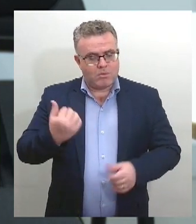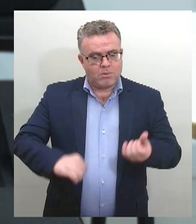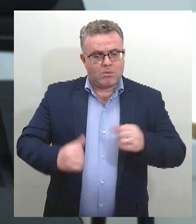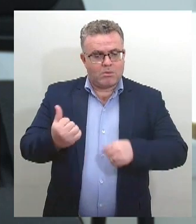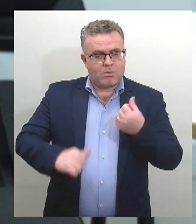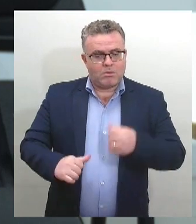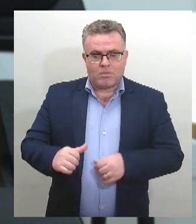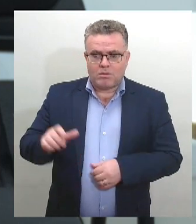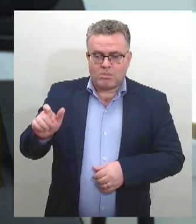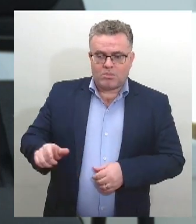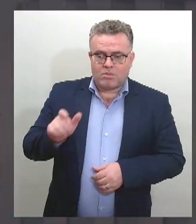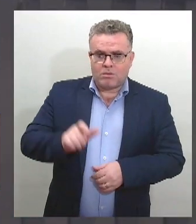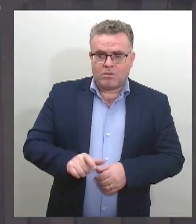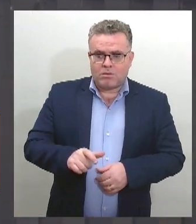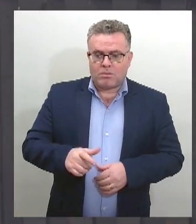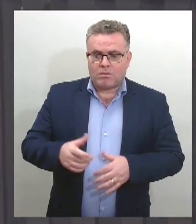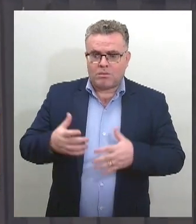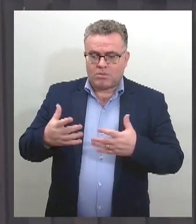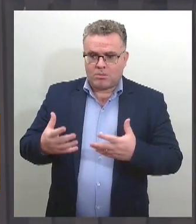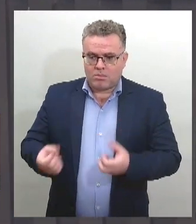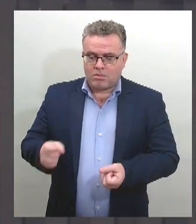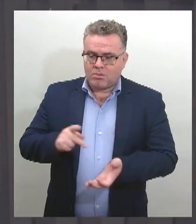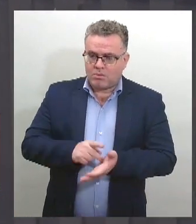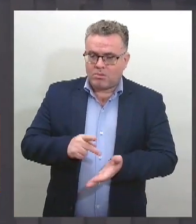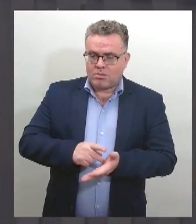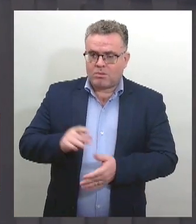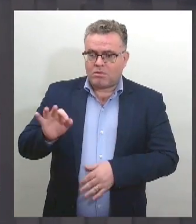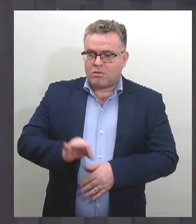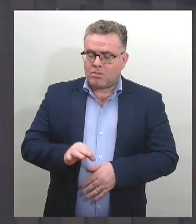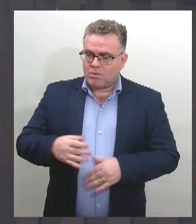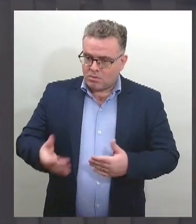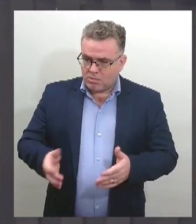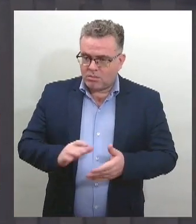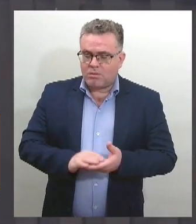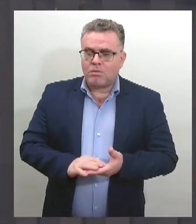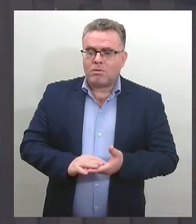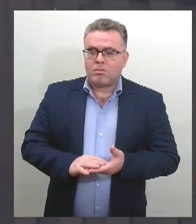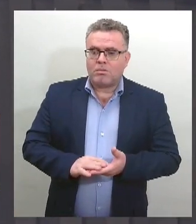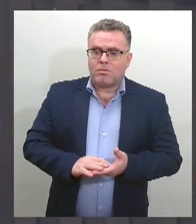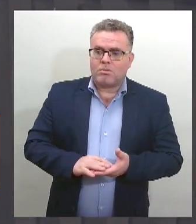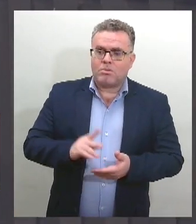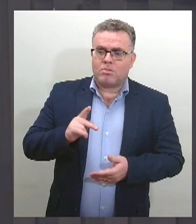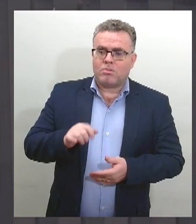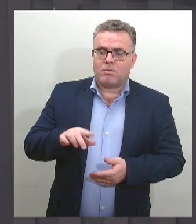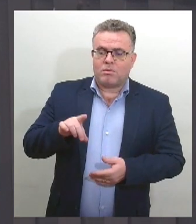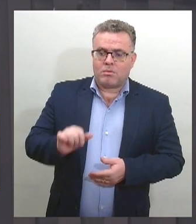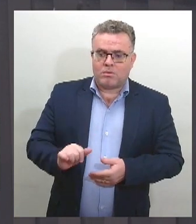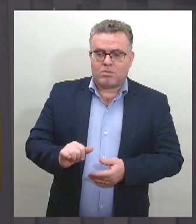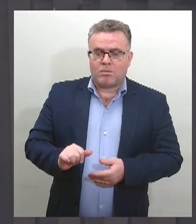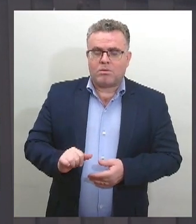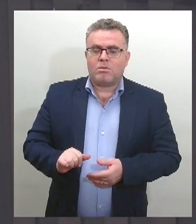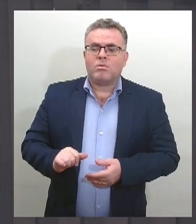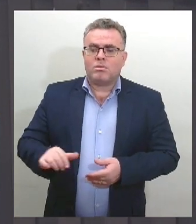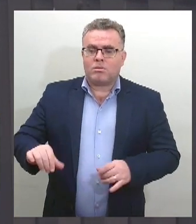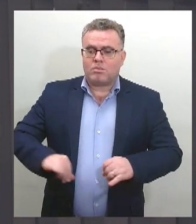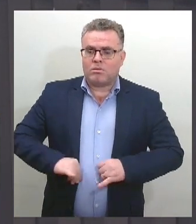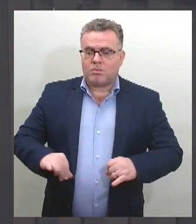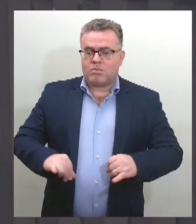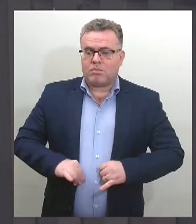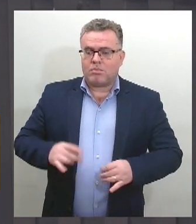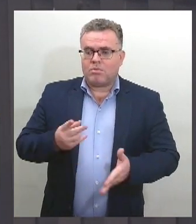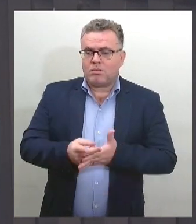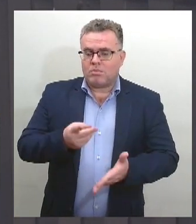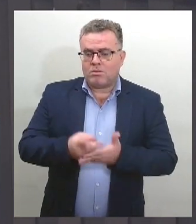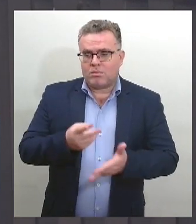dois deferiram como cotista. Geralmente, as pessoas pardas são mais afetadas pelas bancas, né? E,